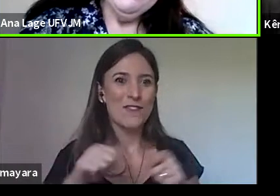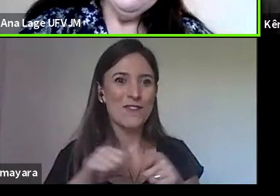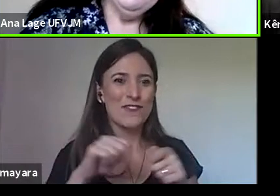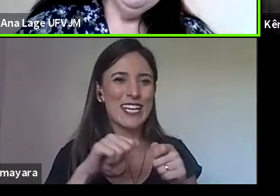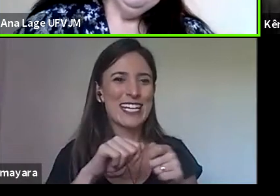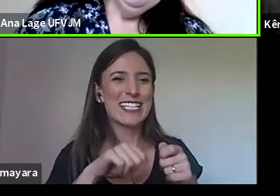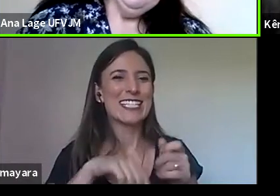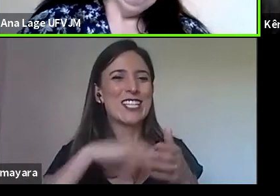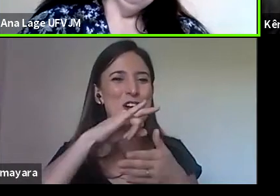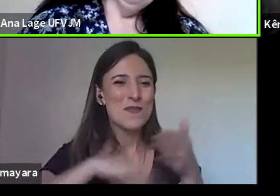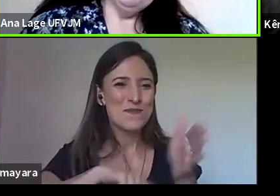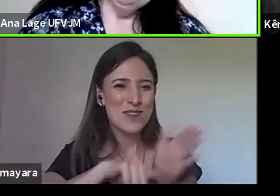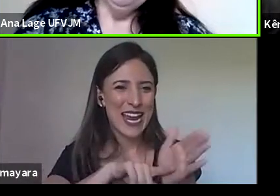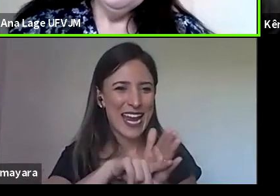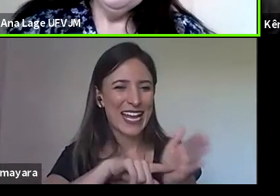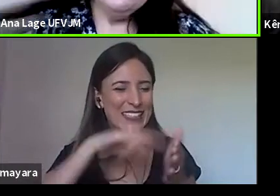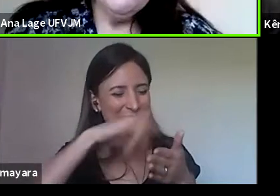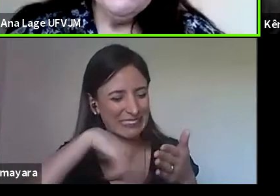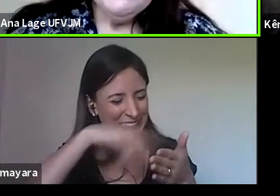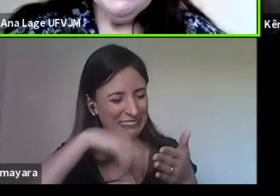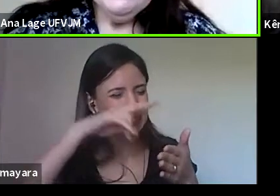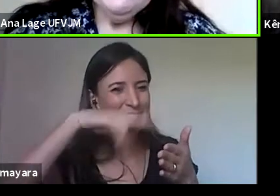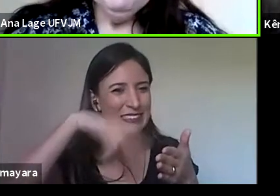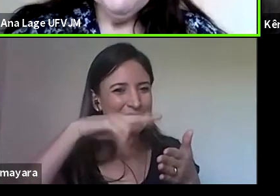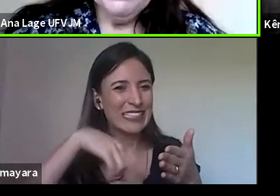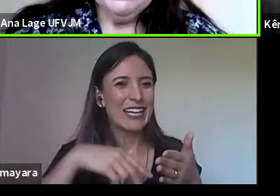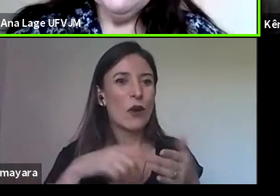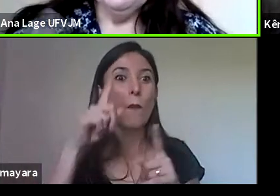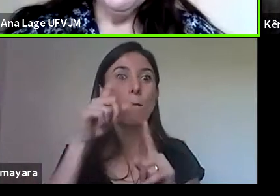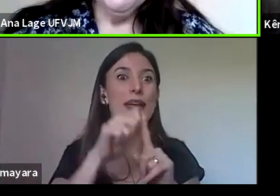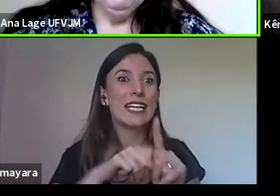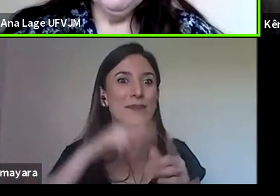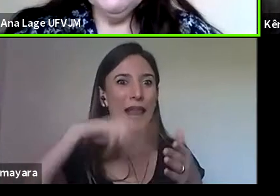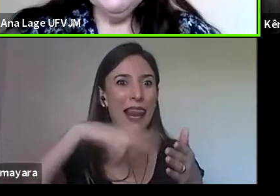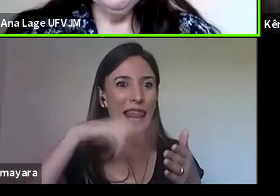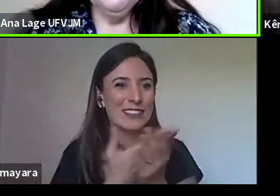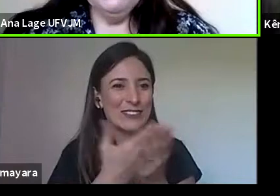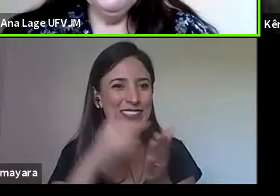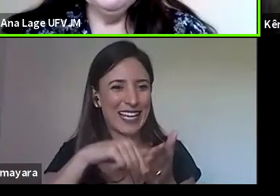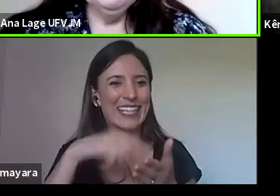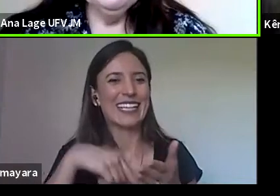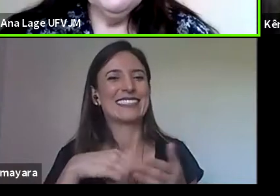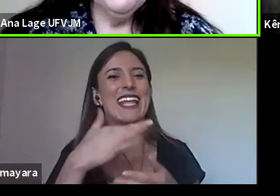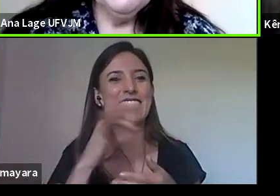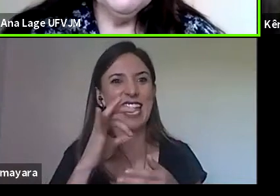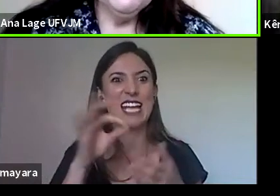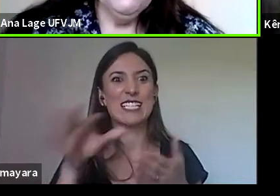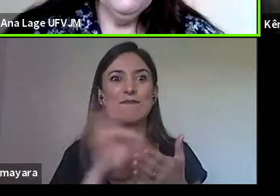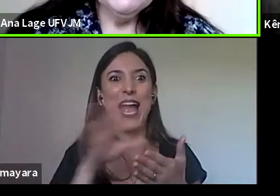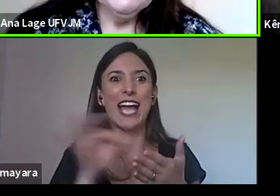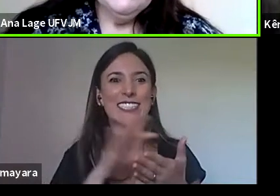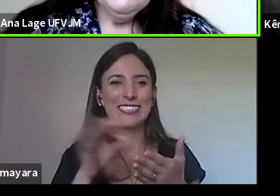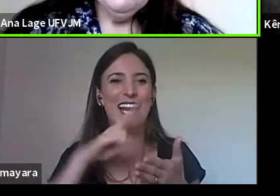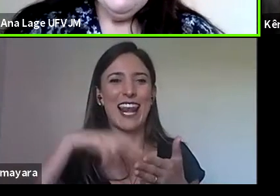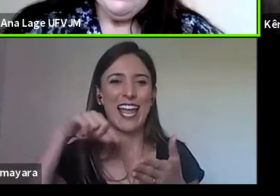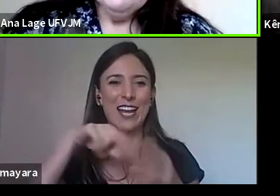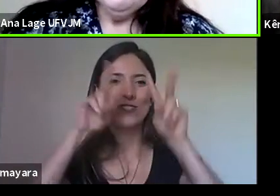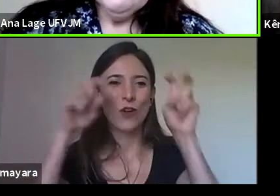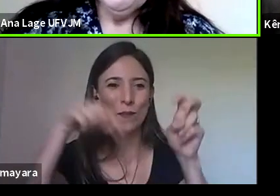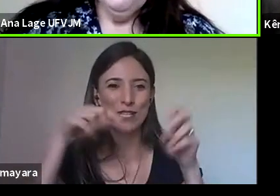mês para ler, né? E a população da cidade inteira, desculpa, da cidade, não, da vila, de Minas Novas,